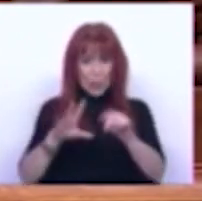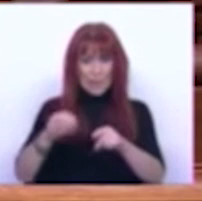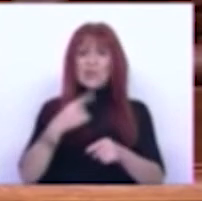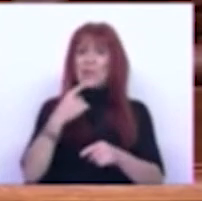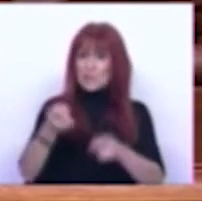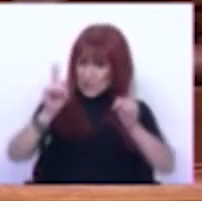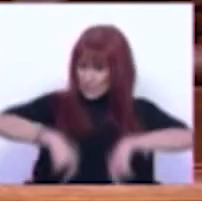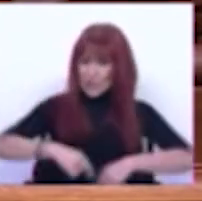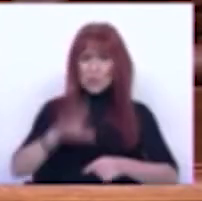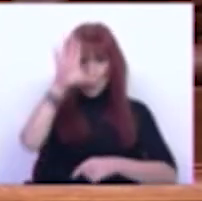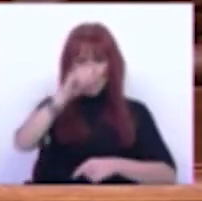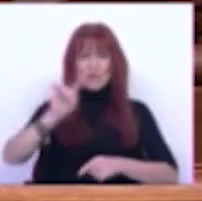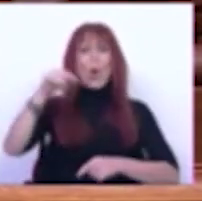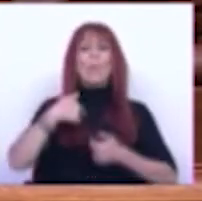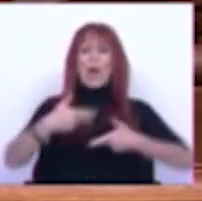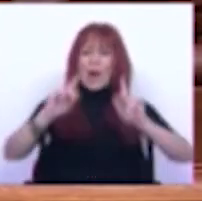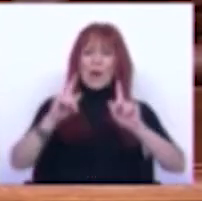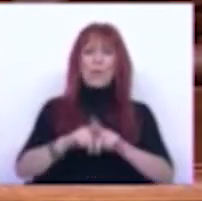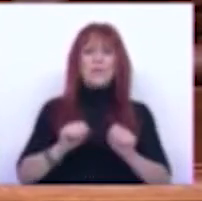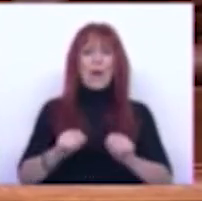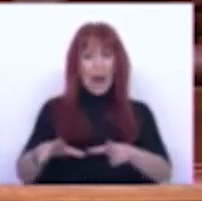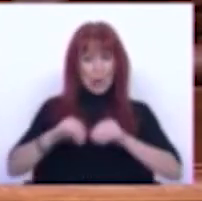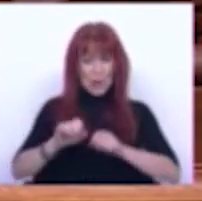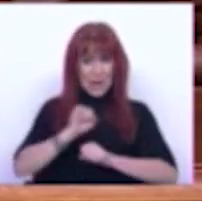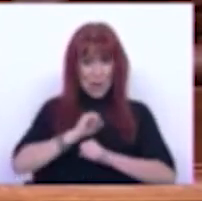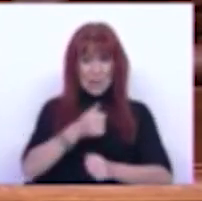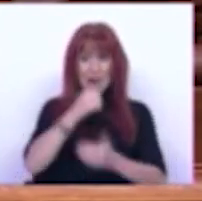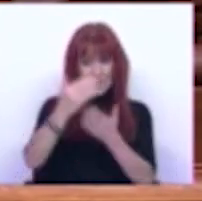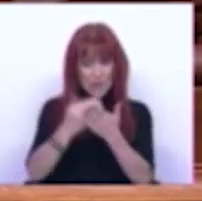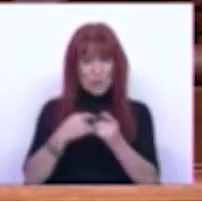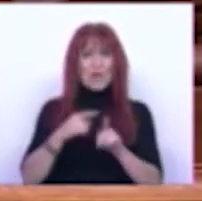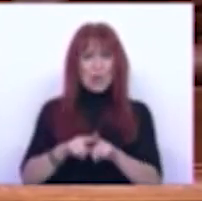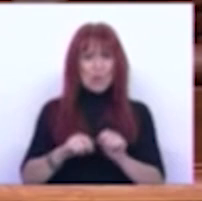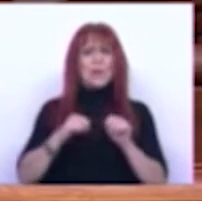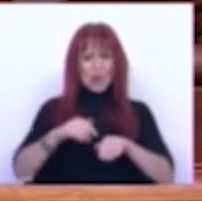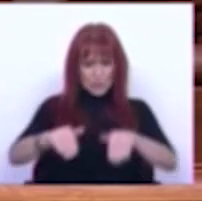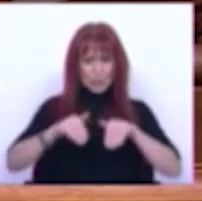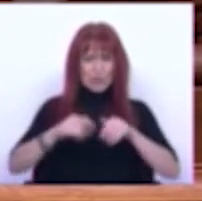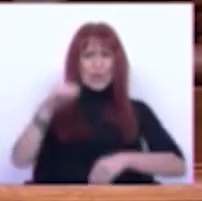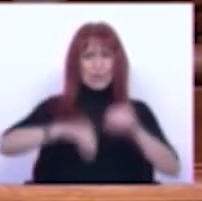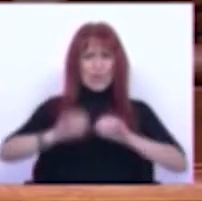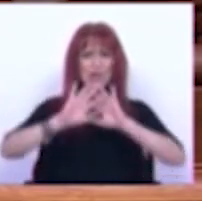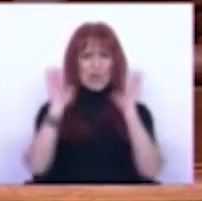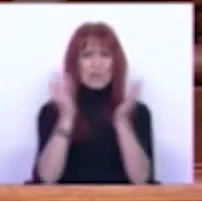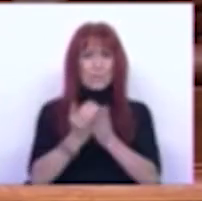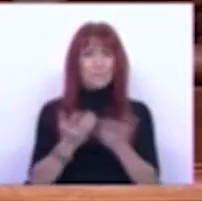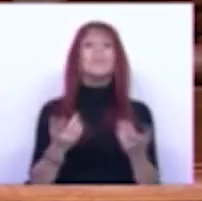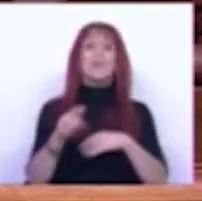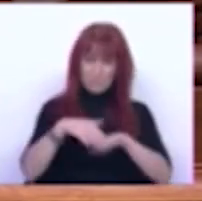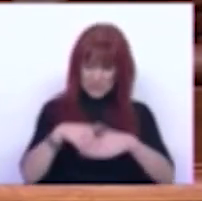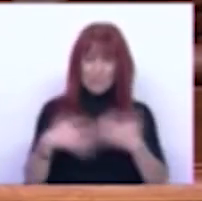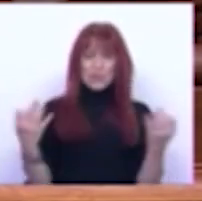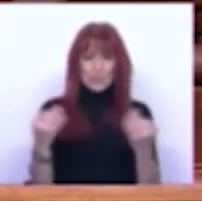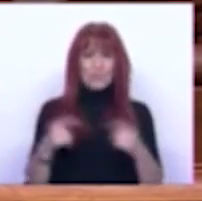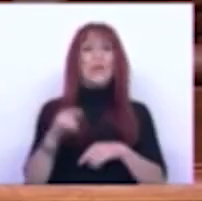altura dissemos também que se o Governo estivesse disponível para acolher as nossas medidas nos iremos abster na votação na Generalidade assim o